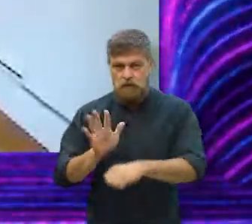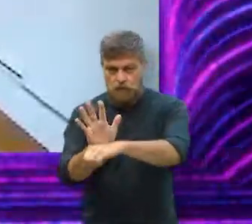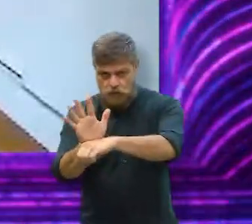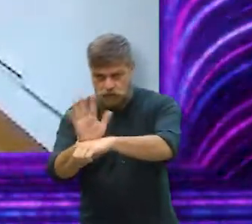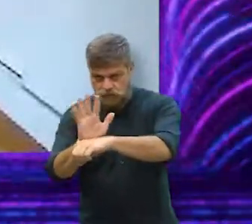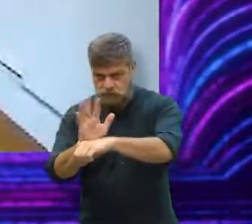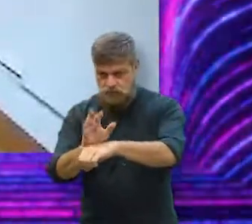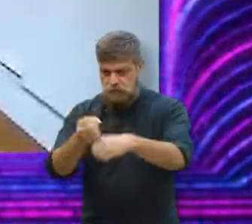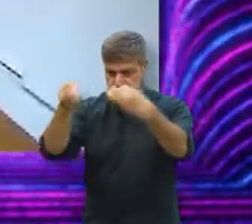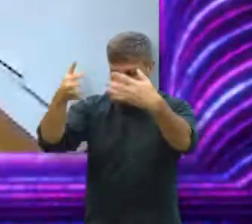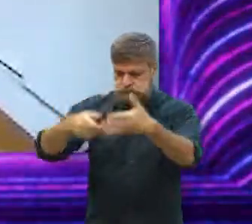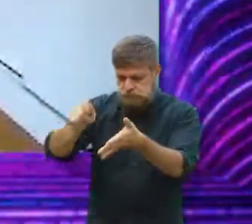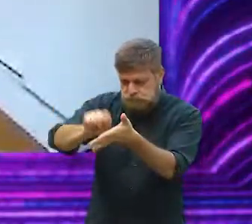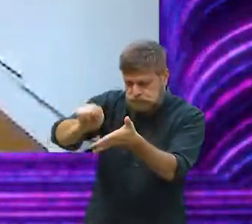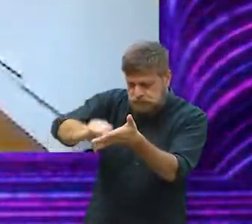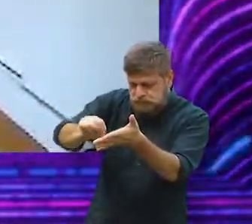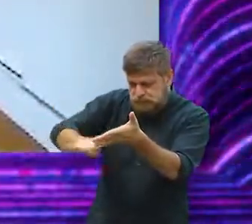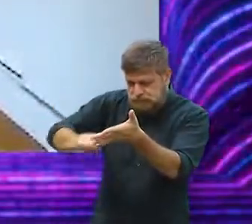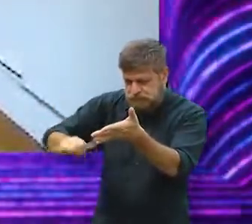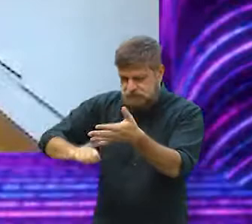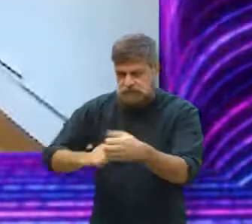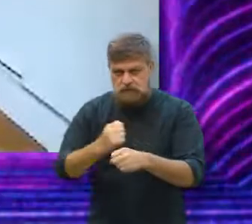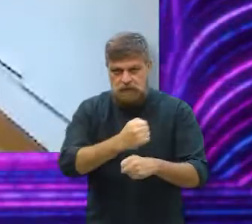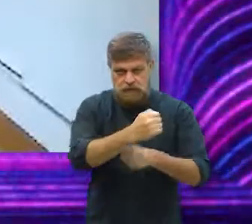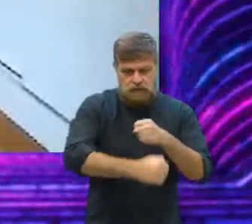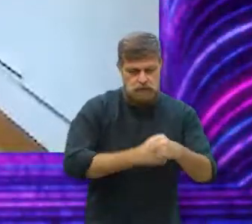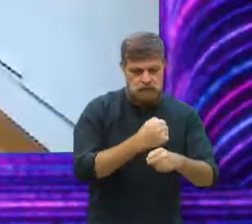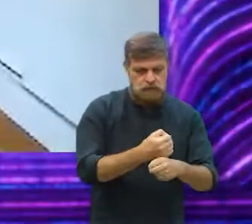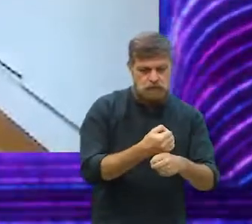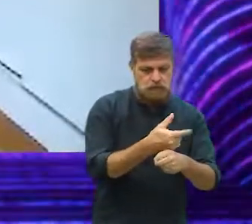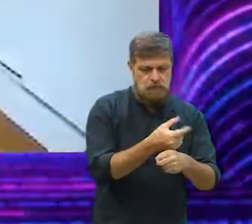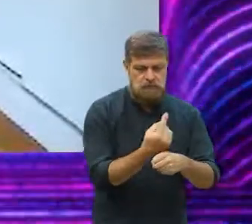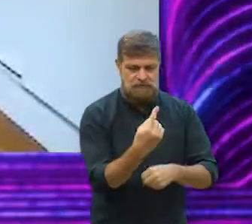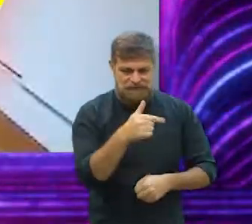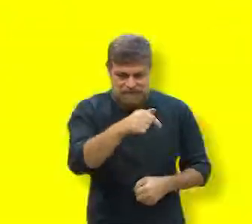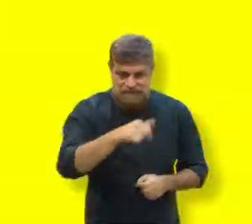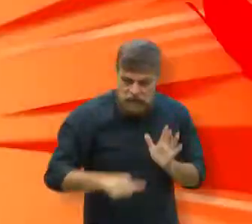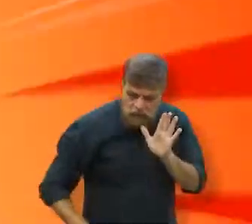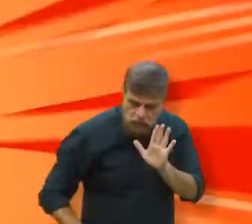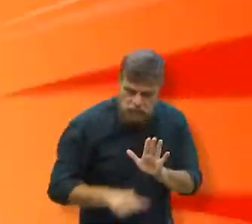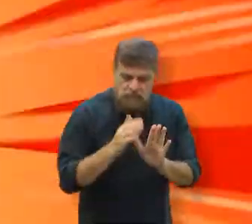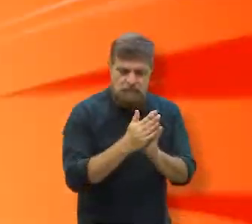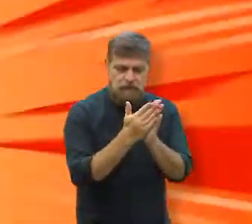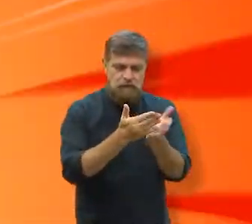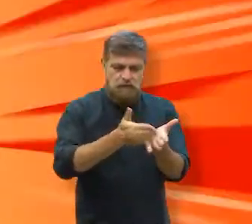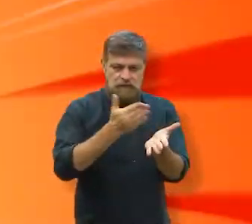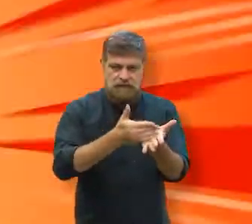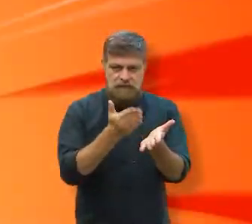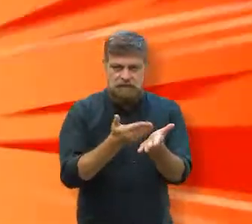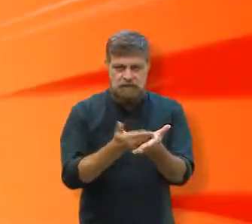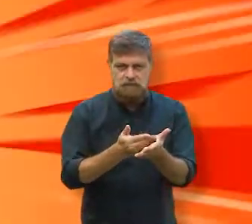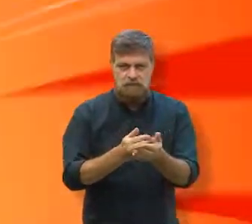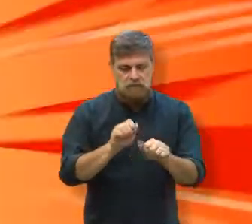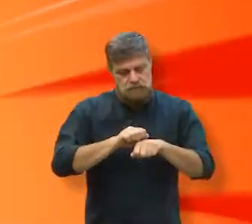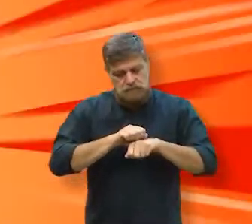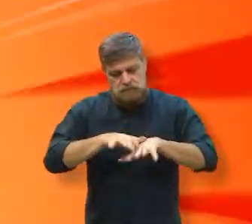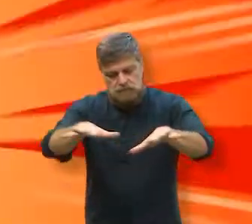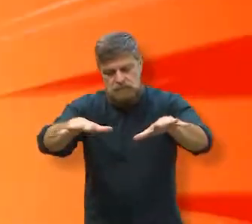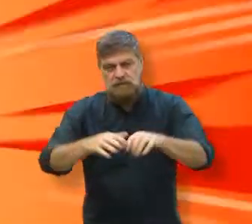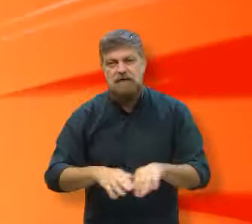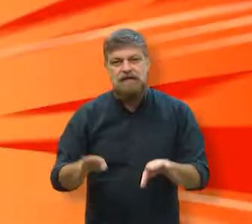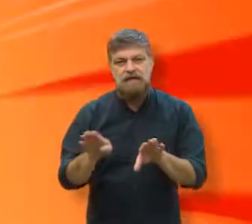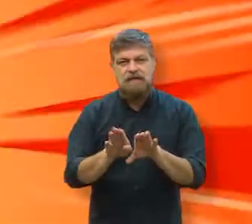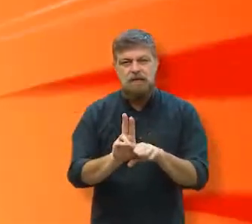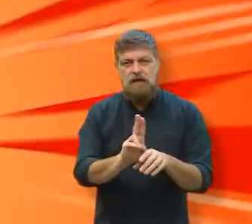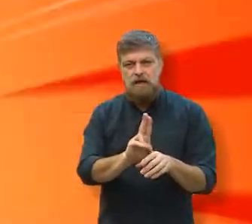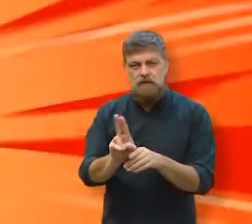quando eu escrevi o filme eu não era oficialmente escritora. Em 2017, eu lancei meu primeiro livro, que é Infanto Juvenil também, que é para pré